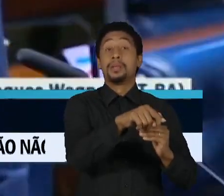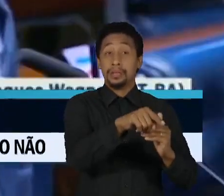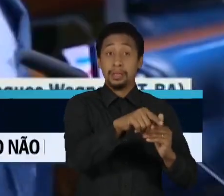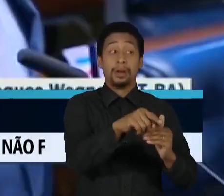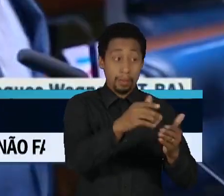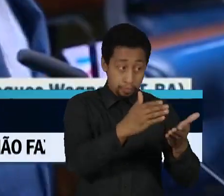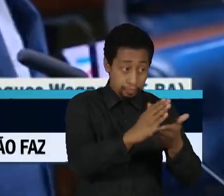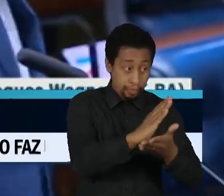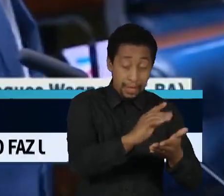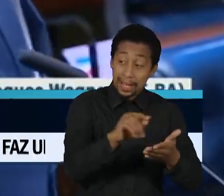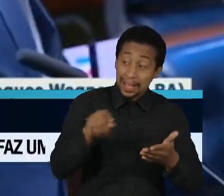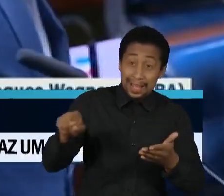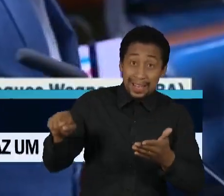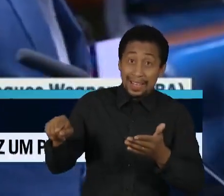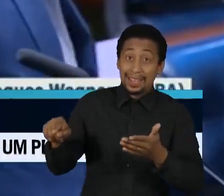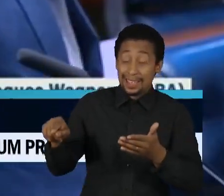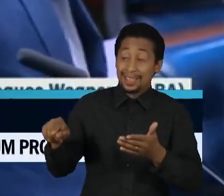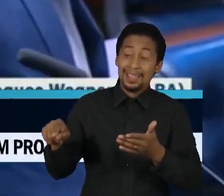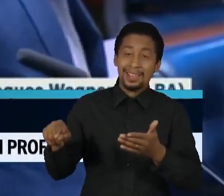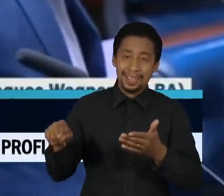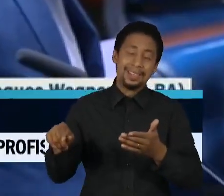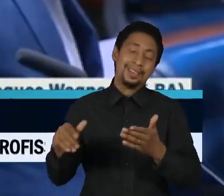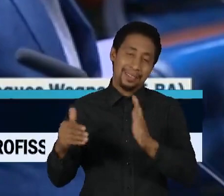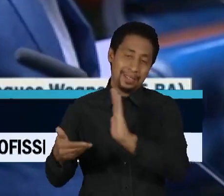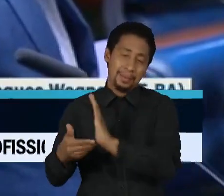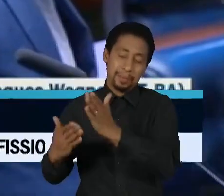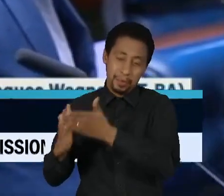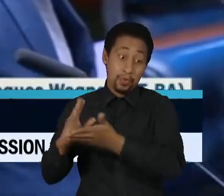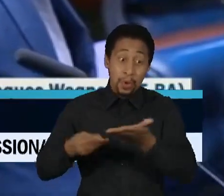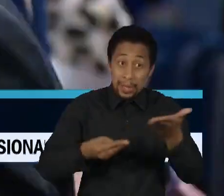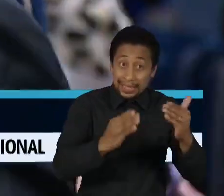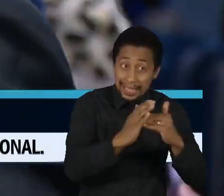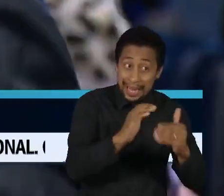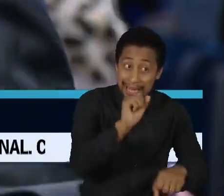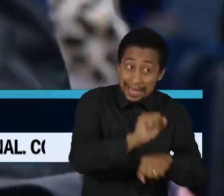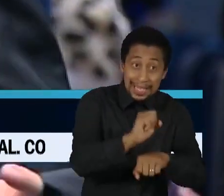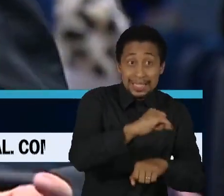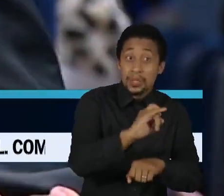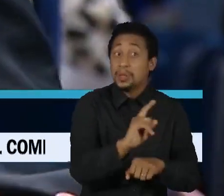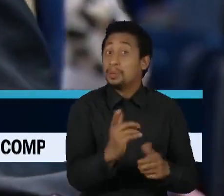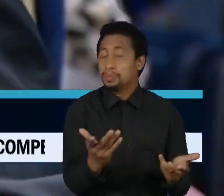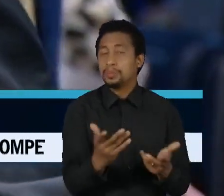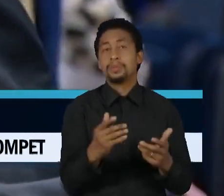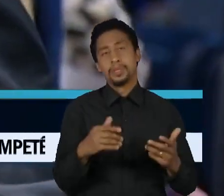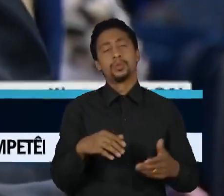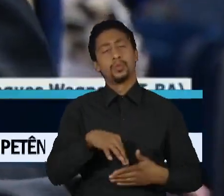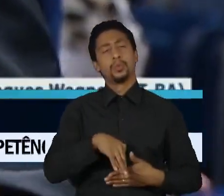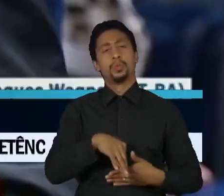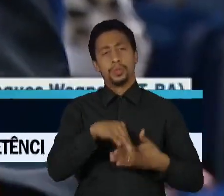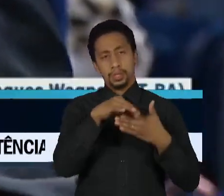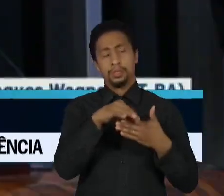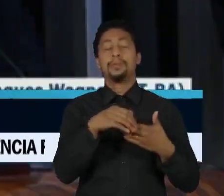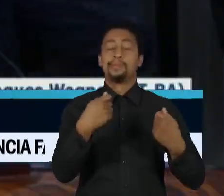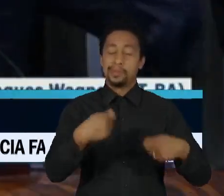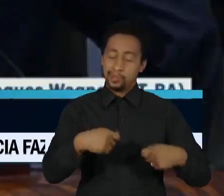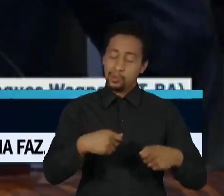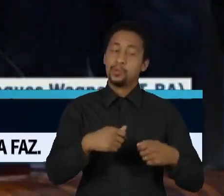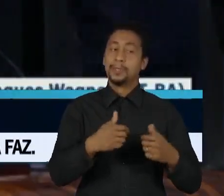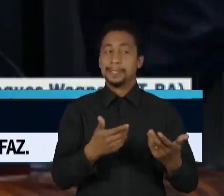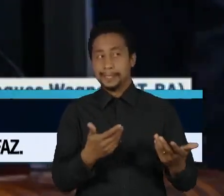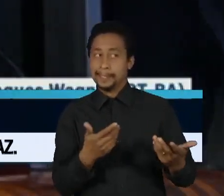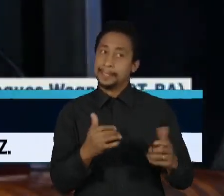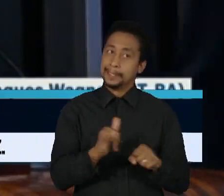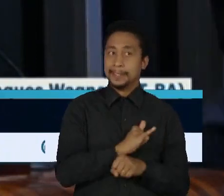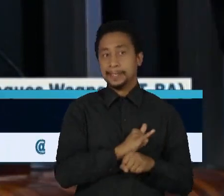Senado. Escolhido como relator da medida provisória na casa, o líder da base precisou apelar. A medida